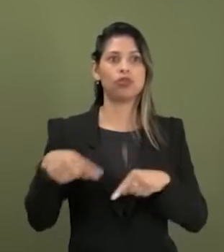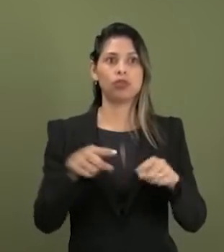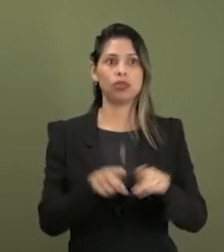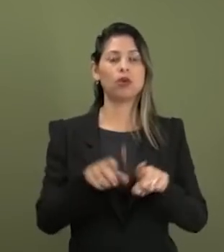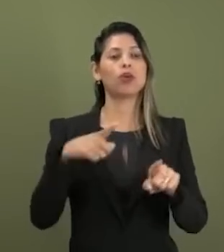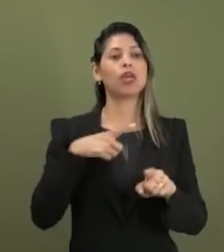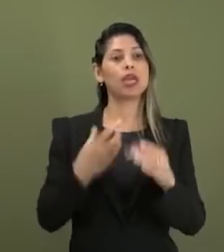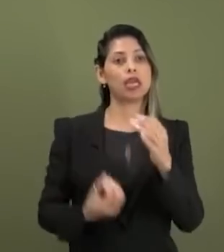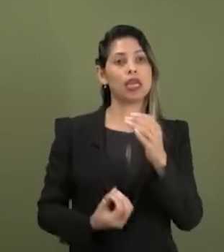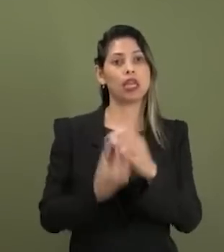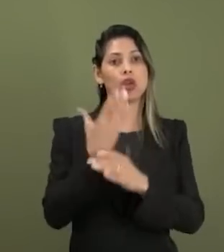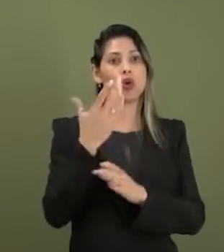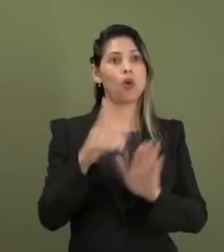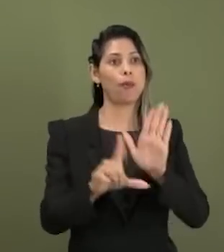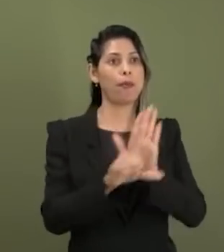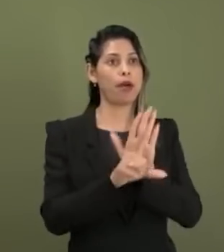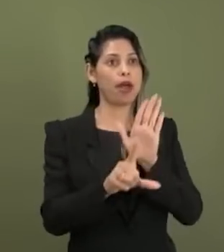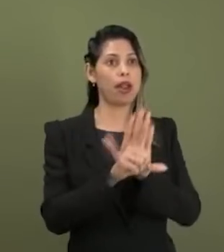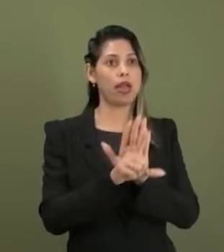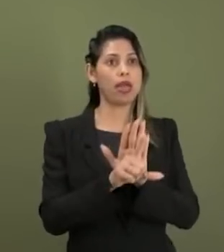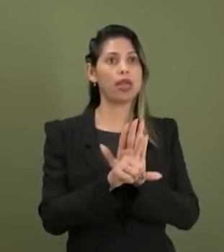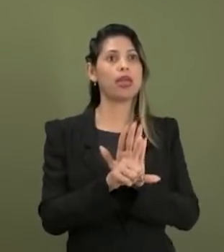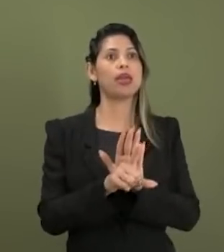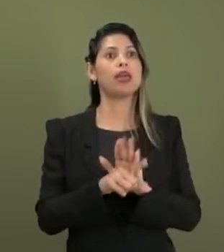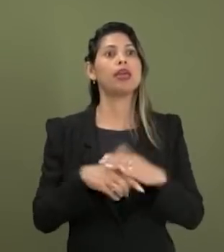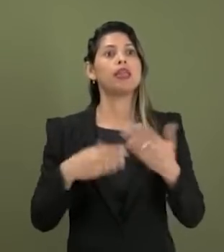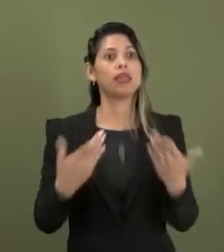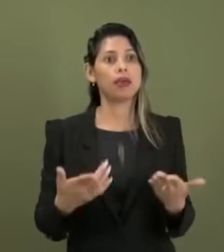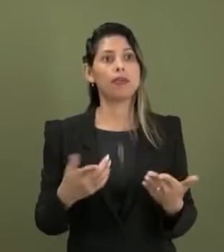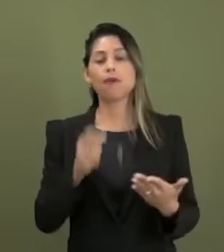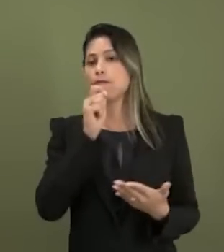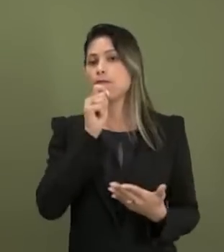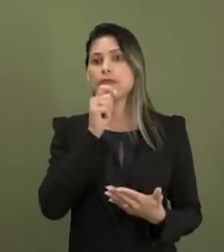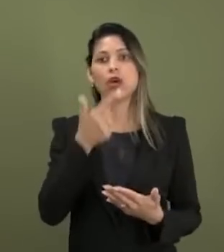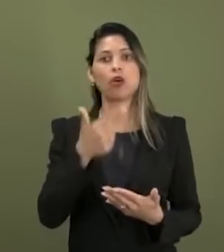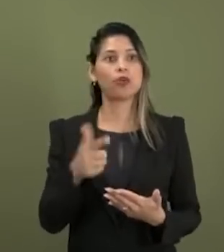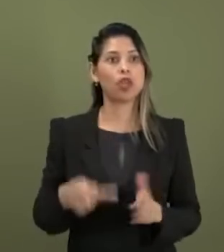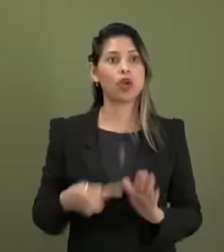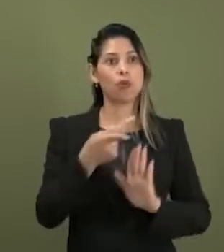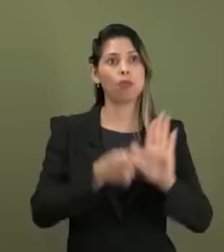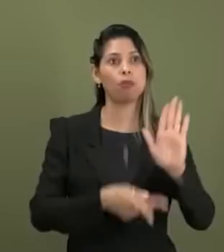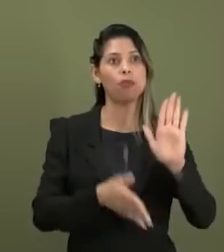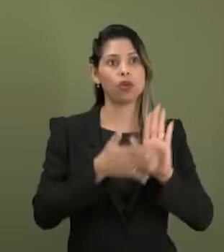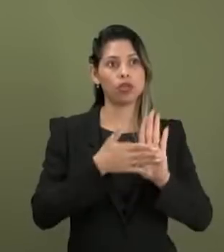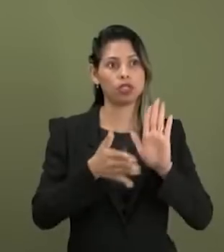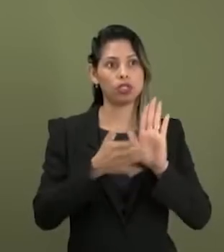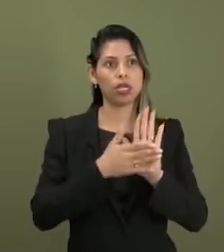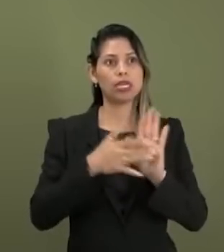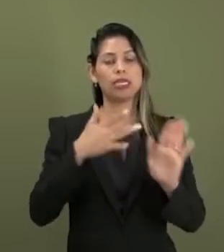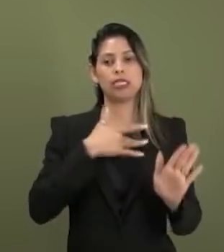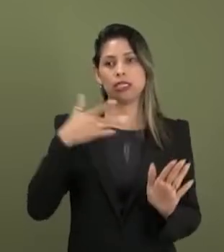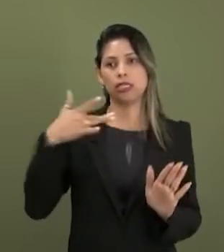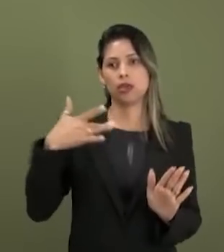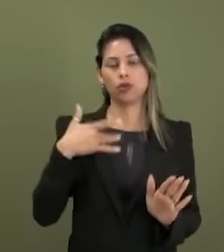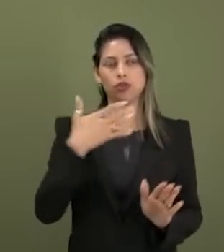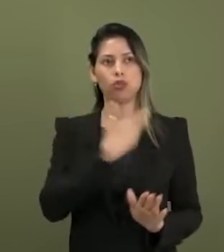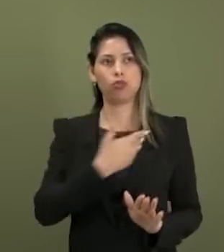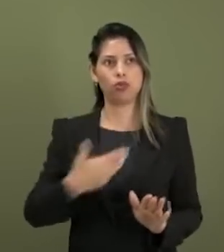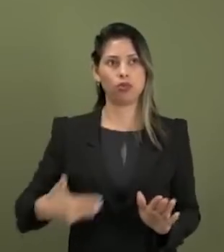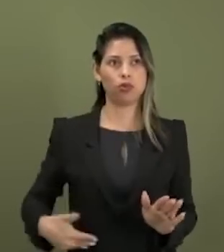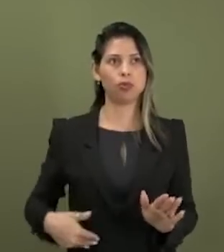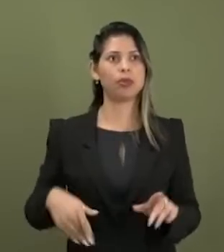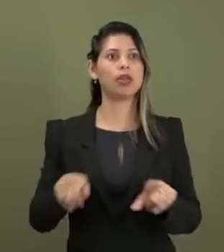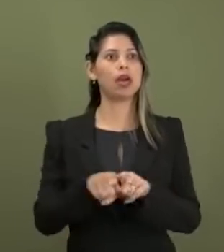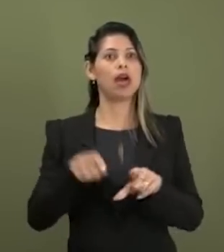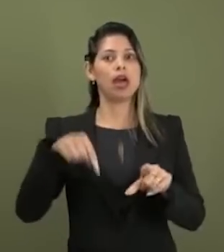lei, amíngua e sem a criação de um programa de saúde pública governamental a partir da discussão no Congresso